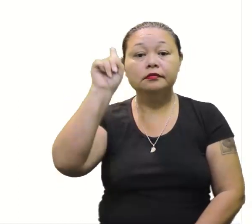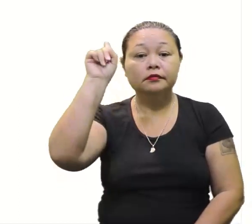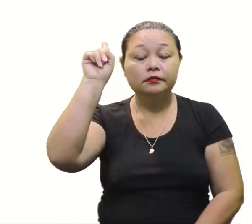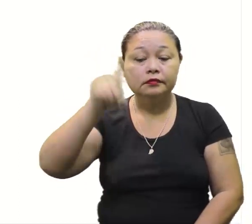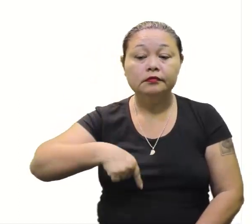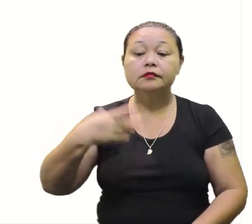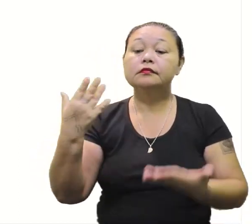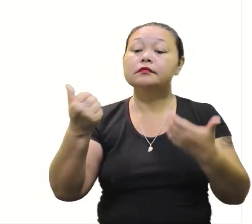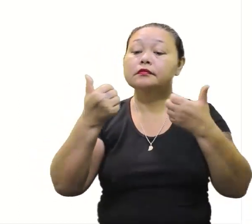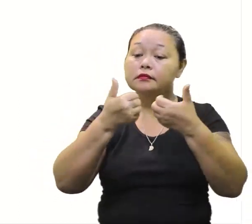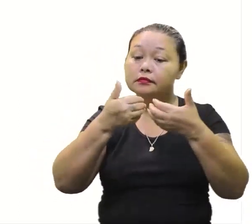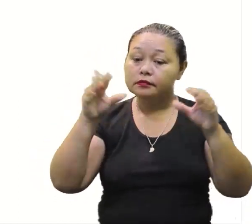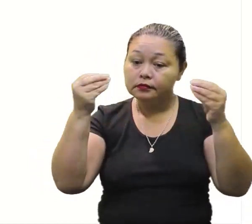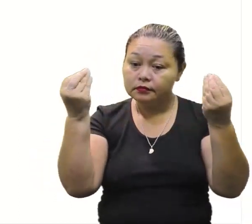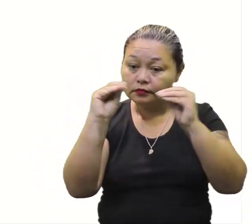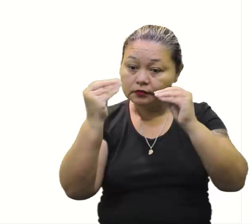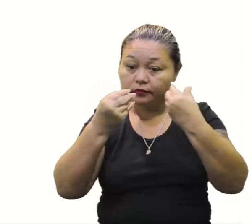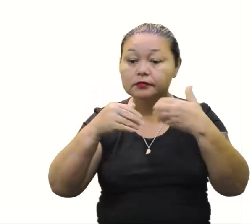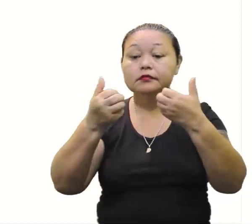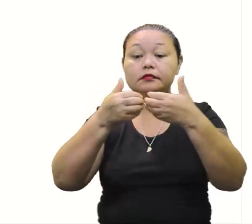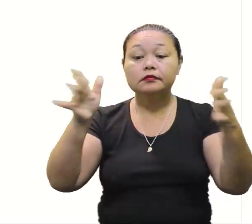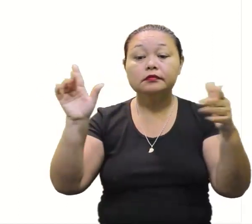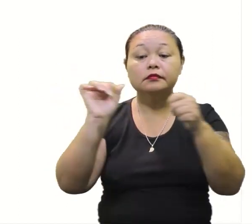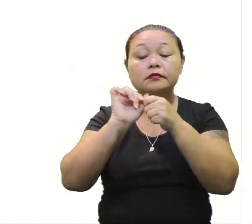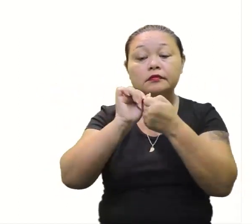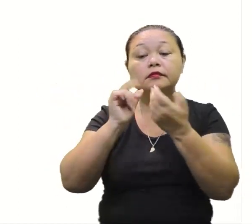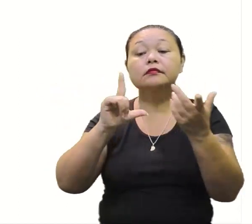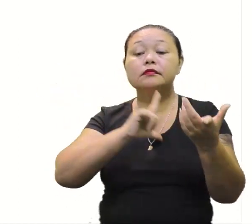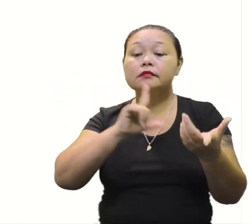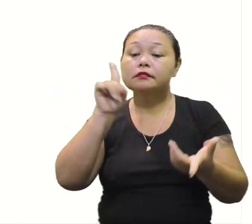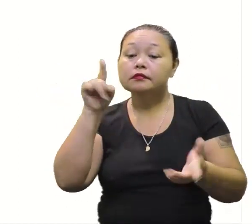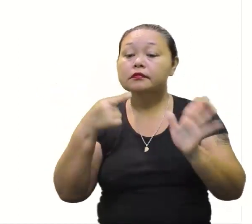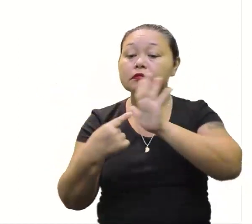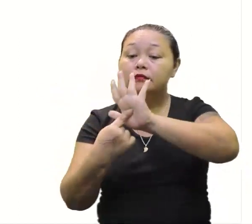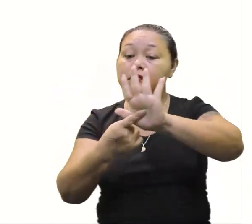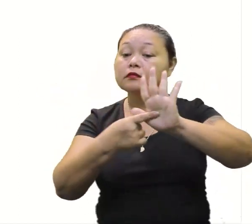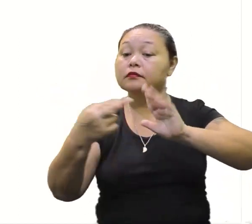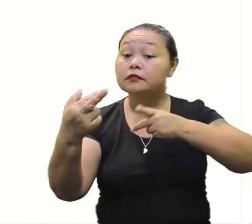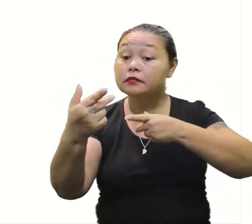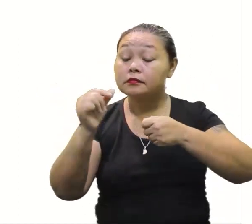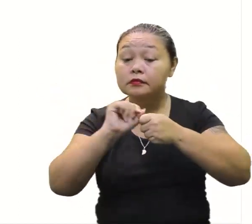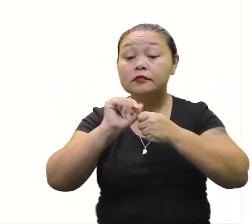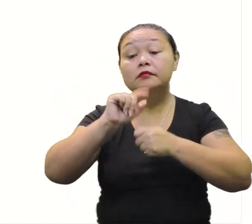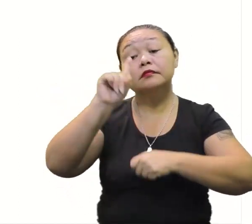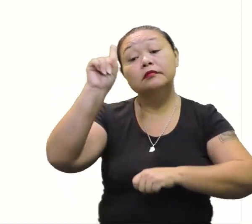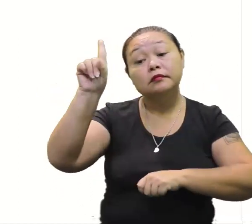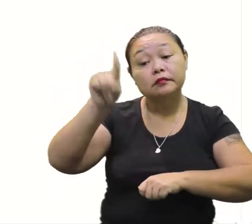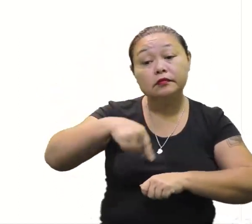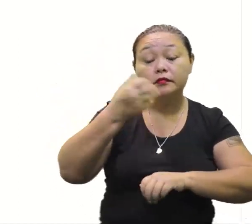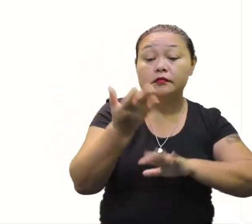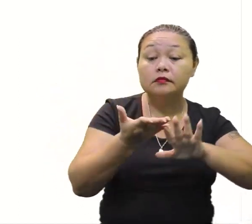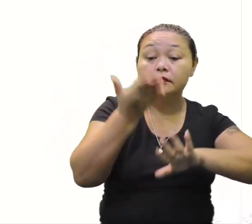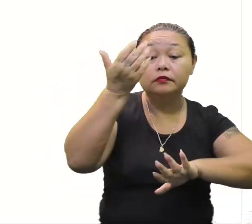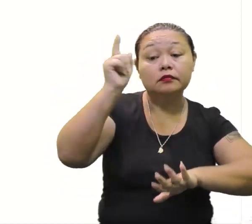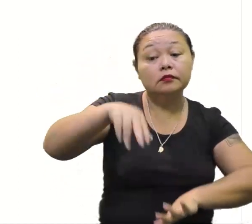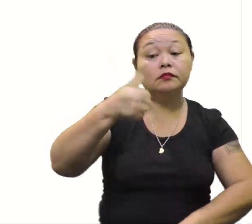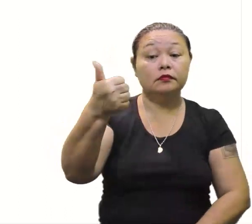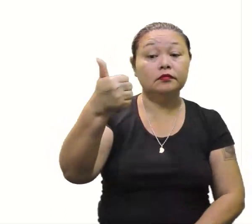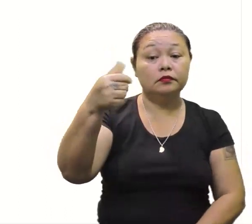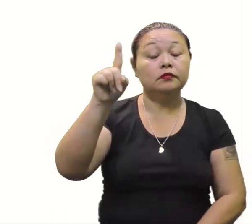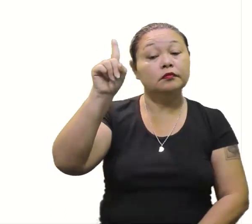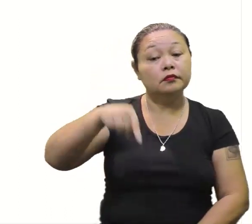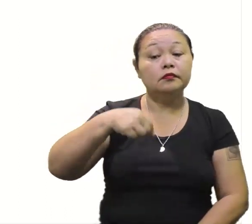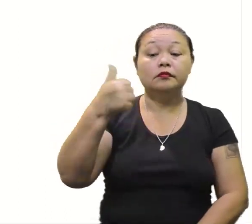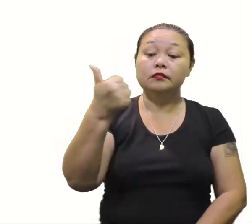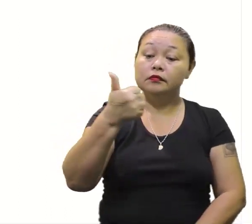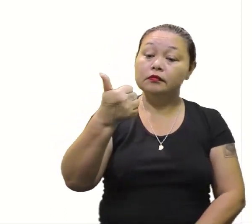sinal de igualdade. E o expoente que acompanha a incógnita, ele tem grau 1. Por